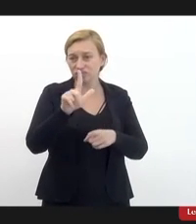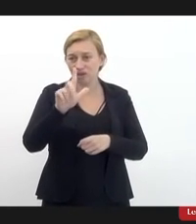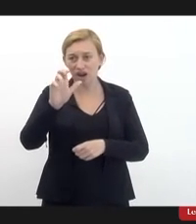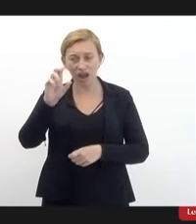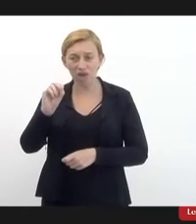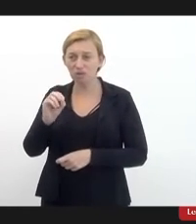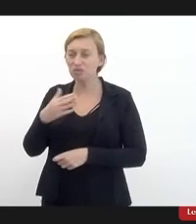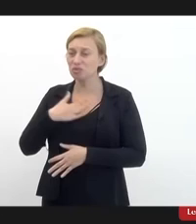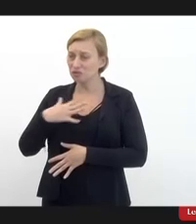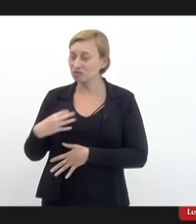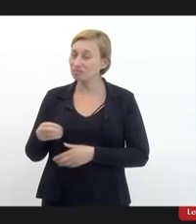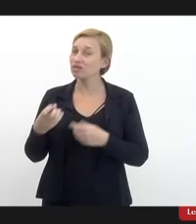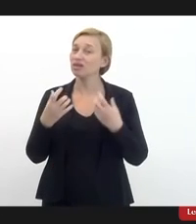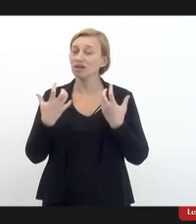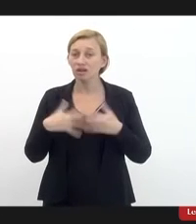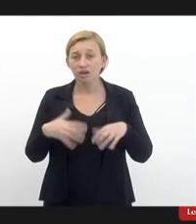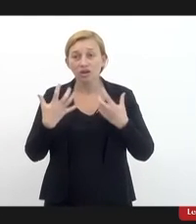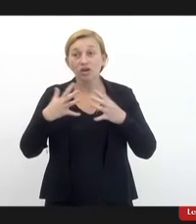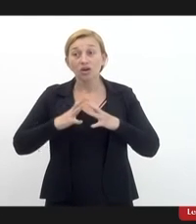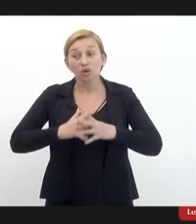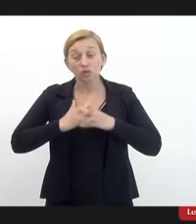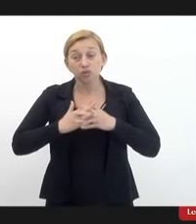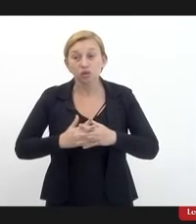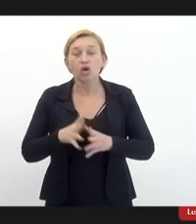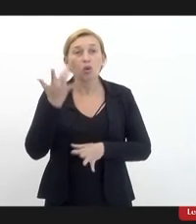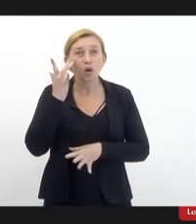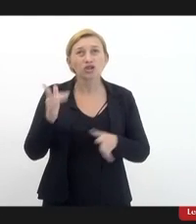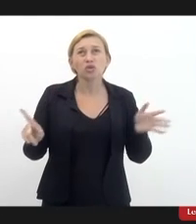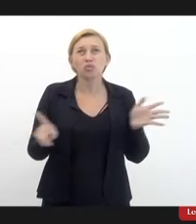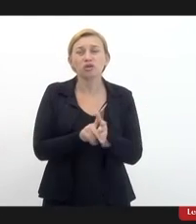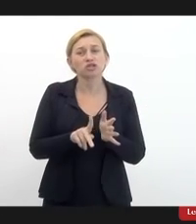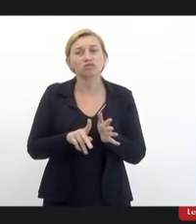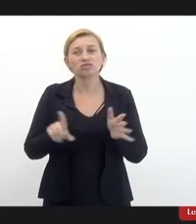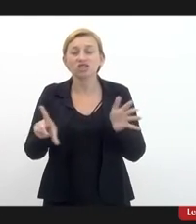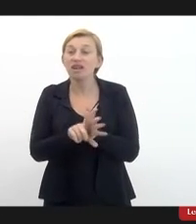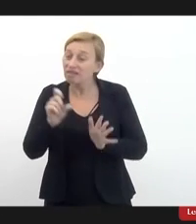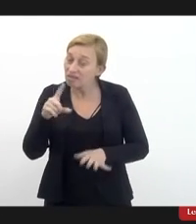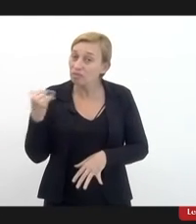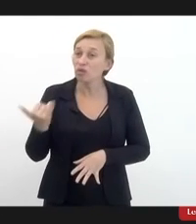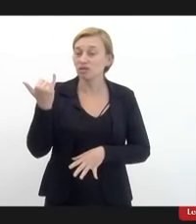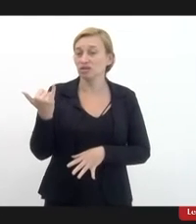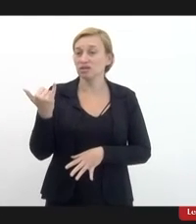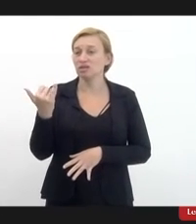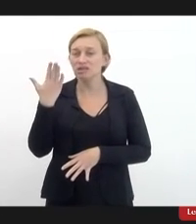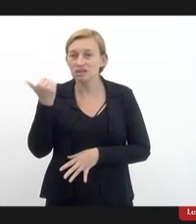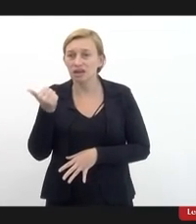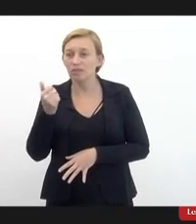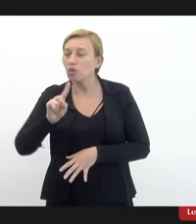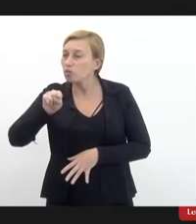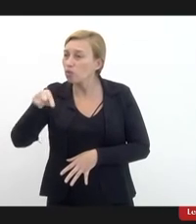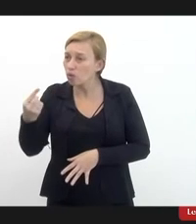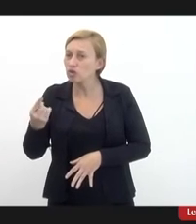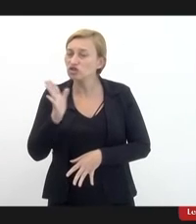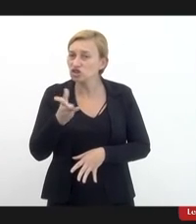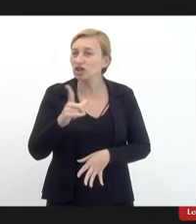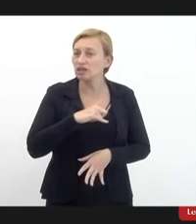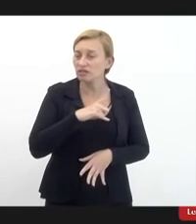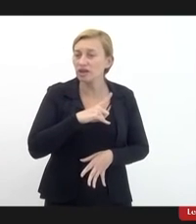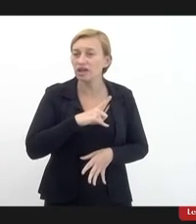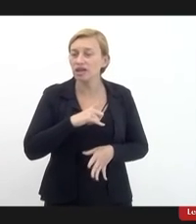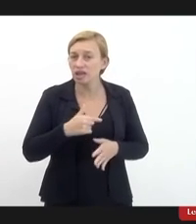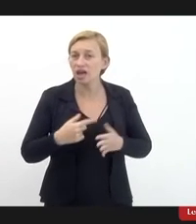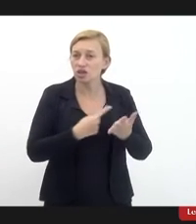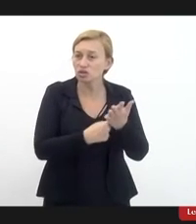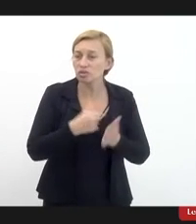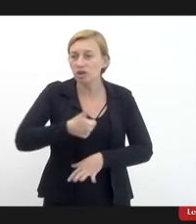muito complicado então eu acho que é um projeto de lei muito importante sabe como outros que tiveram que facilita